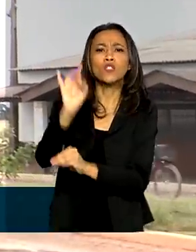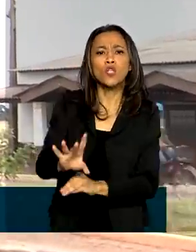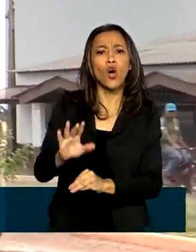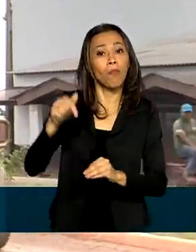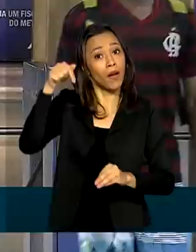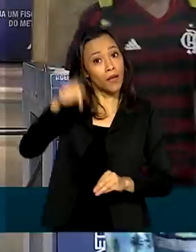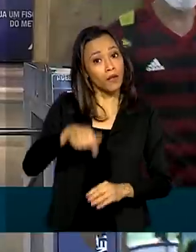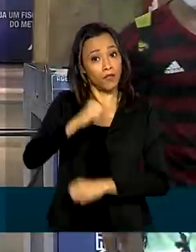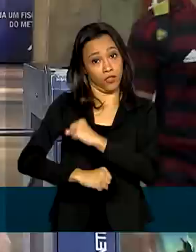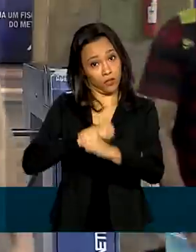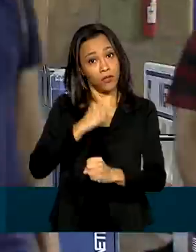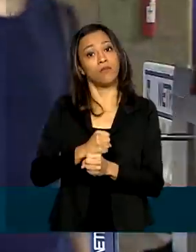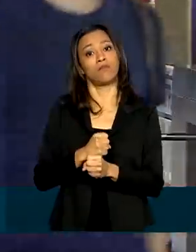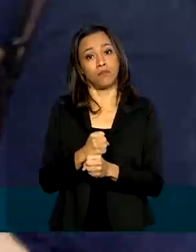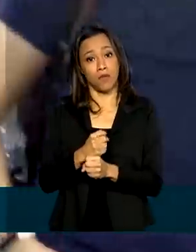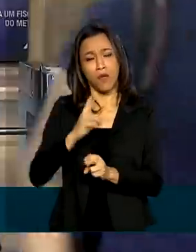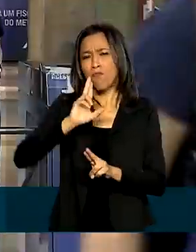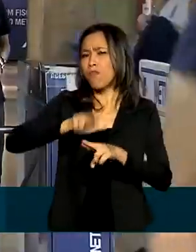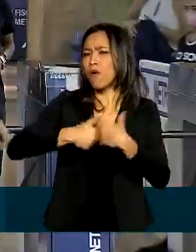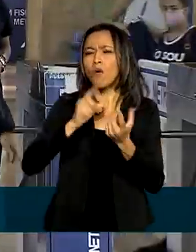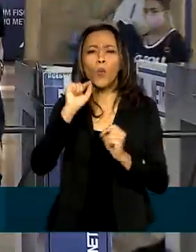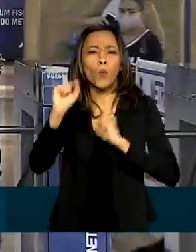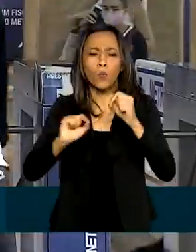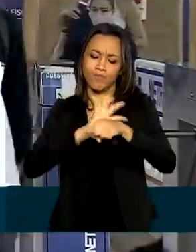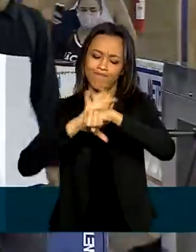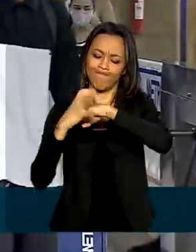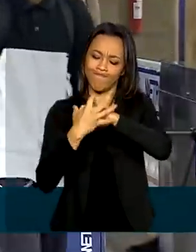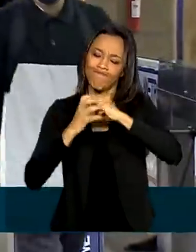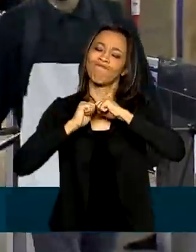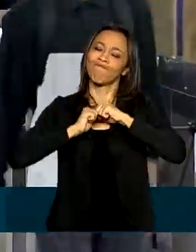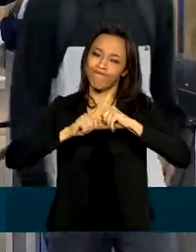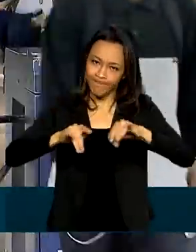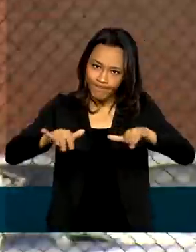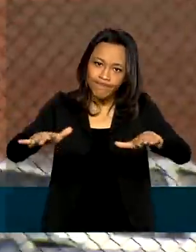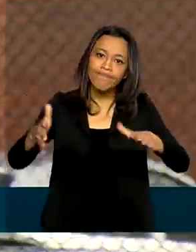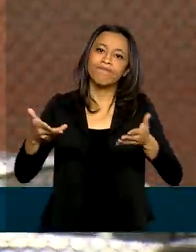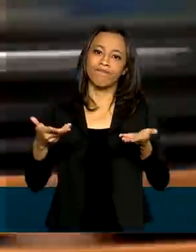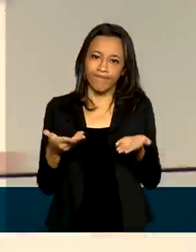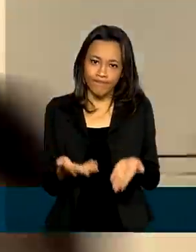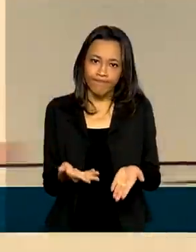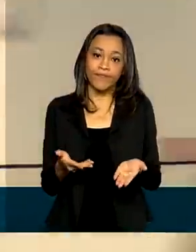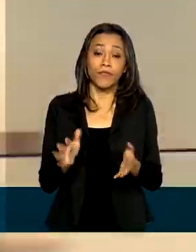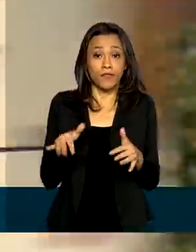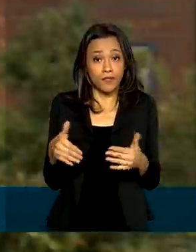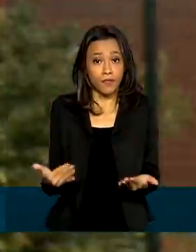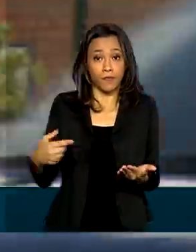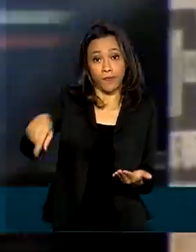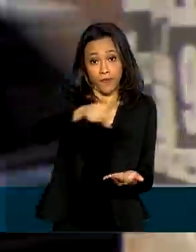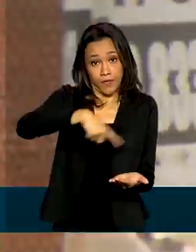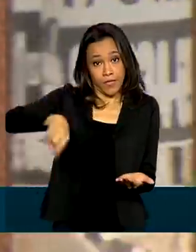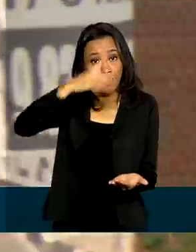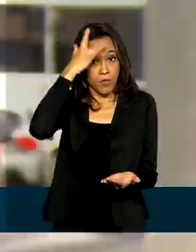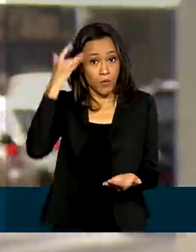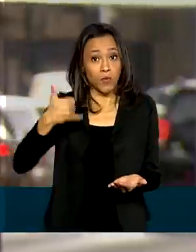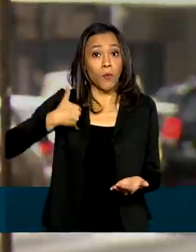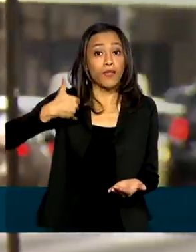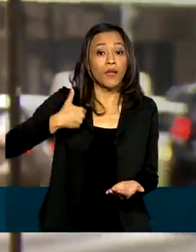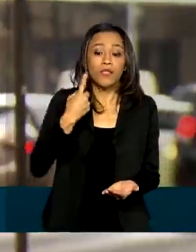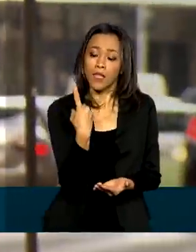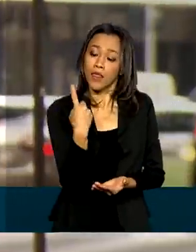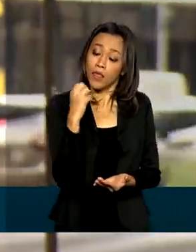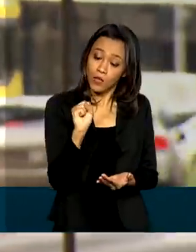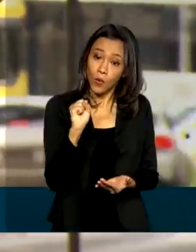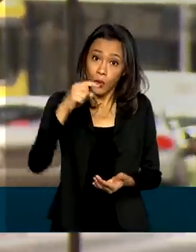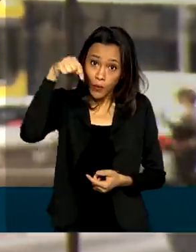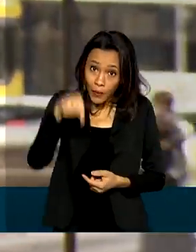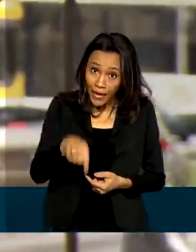2020. A mudança é por causa da pandemia do novo coronavírus. Então, os brasileiros que completam 18